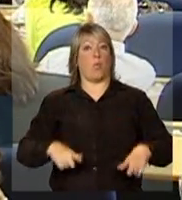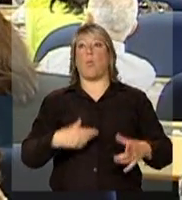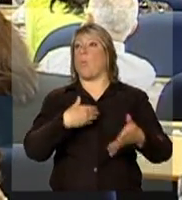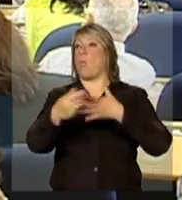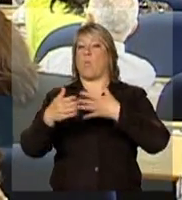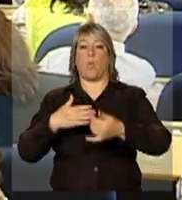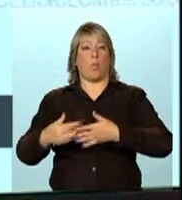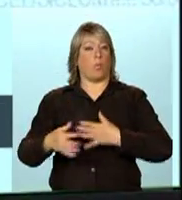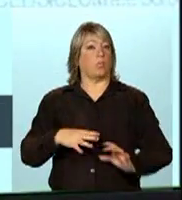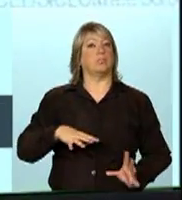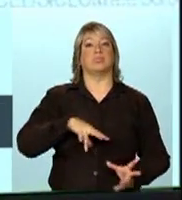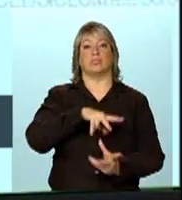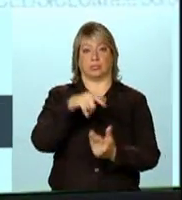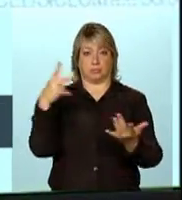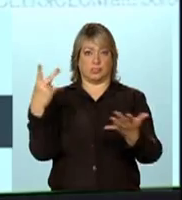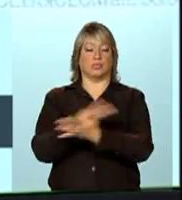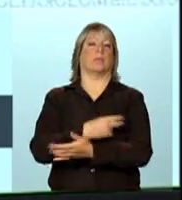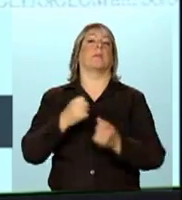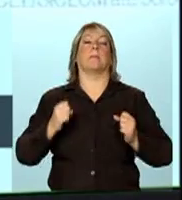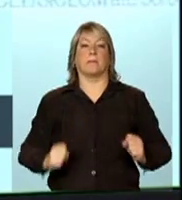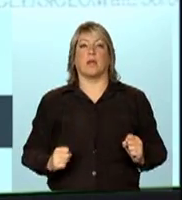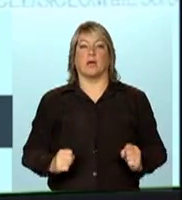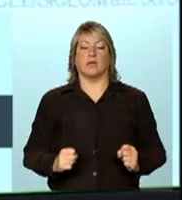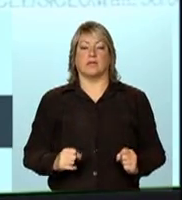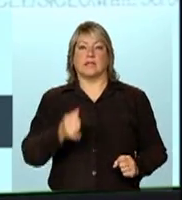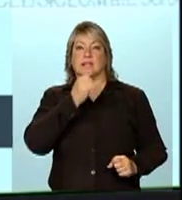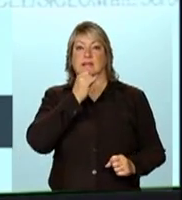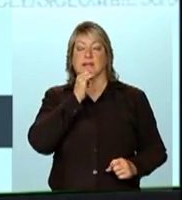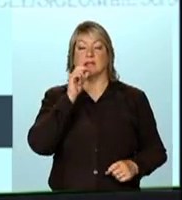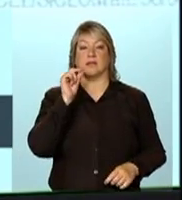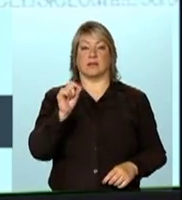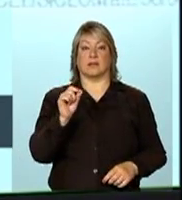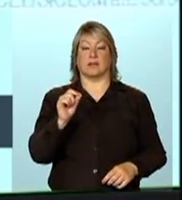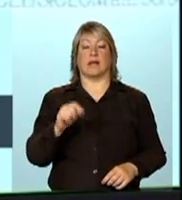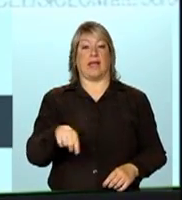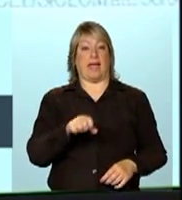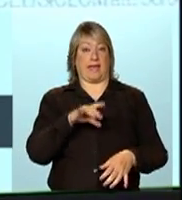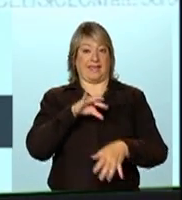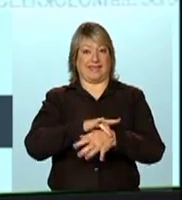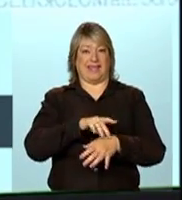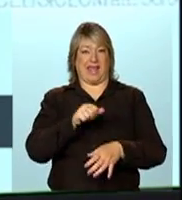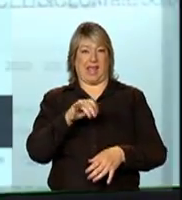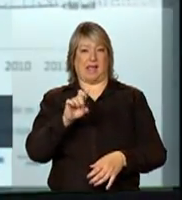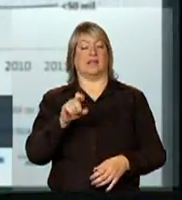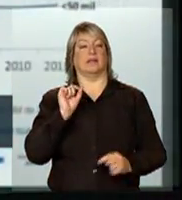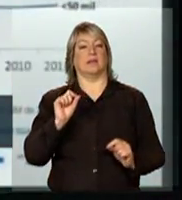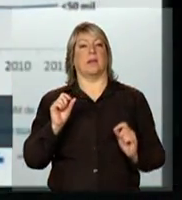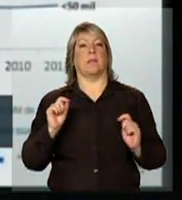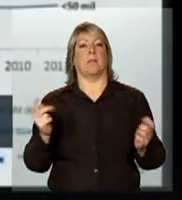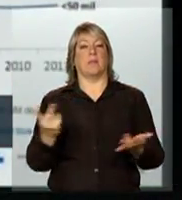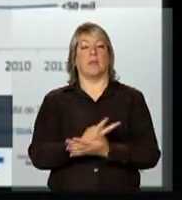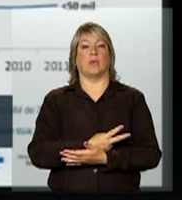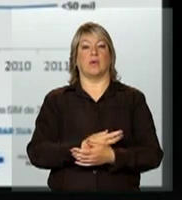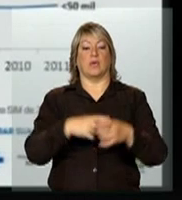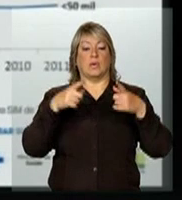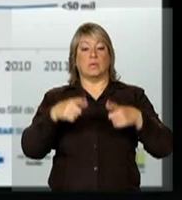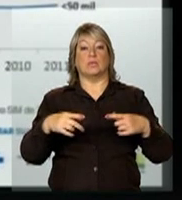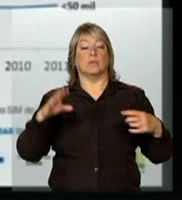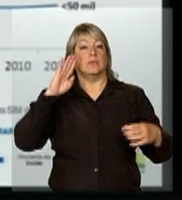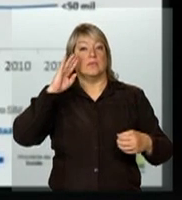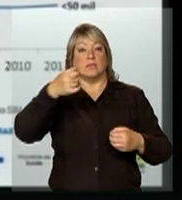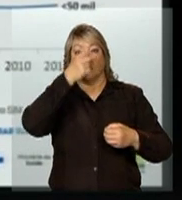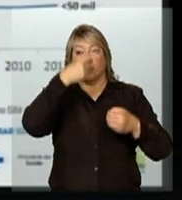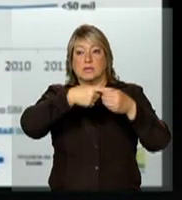Entretanto, pelas maneiras as mais frequentes de transmissão, a AIDS é muito mais comum nos grandes municípios do Brasil.